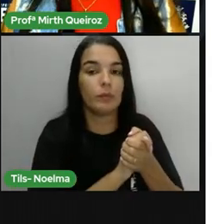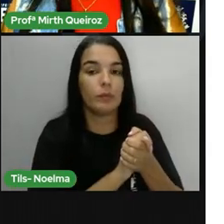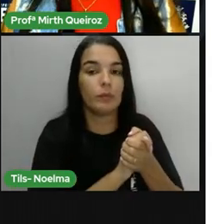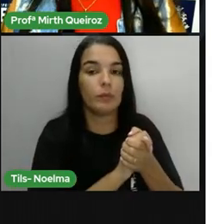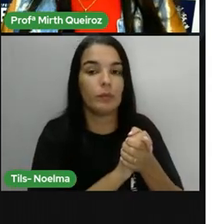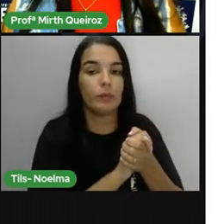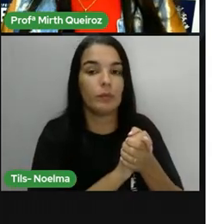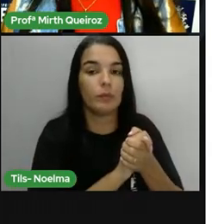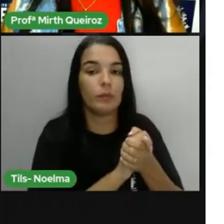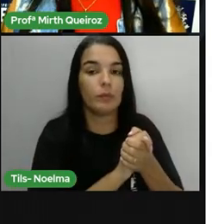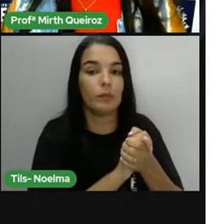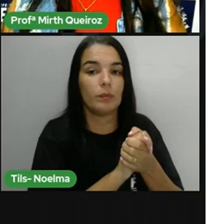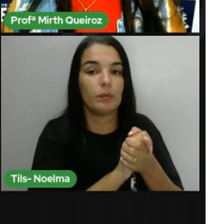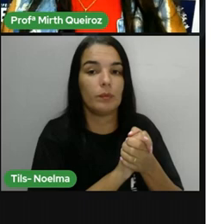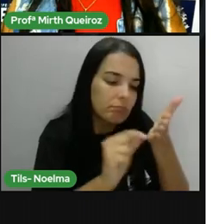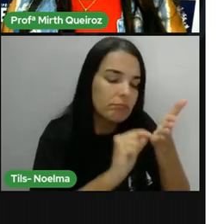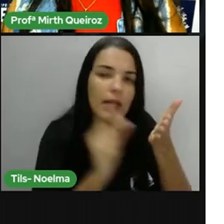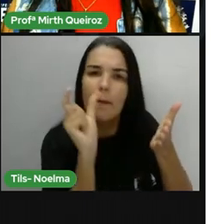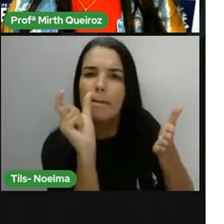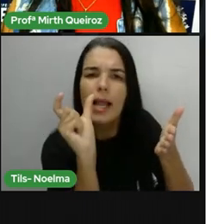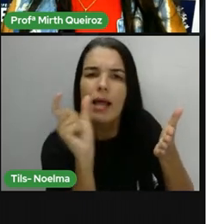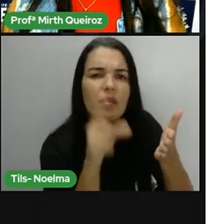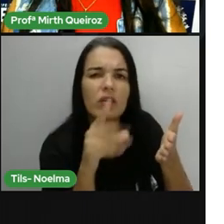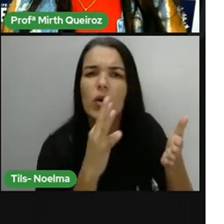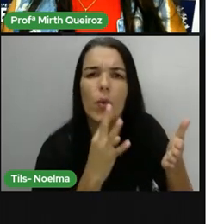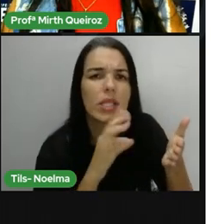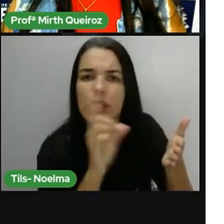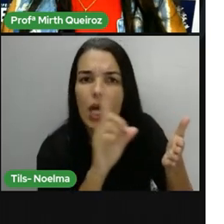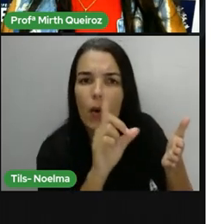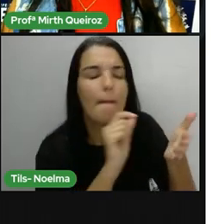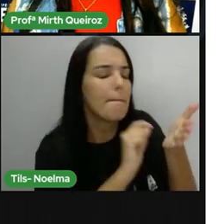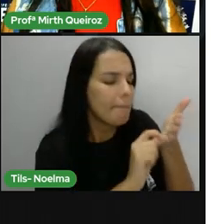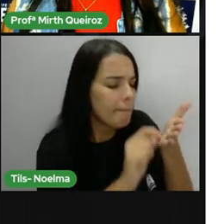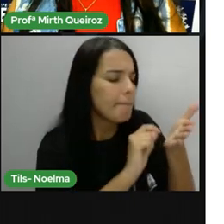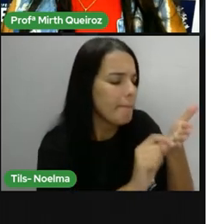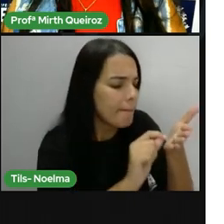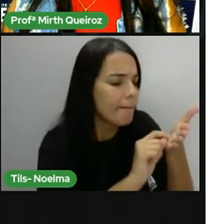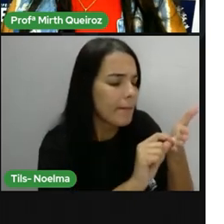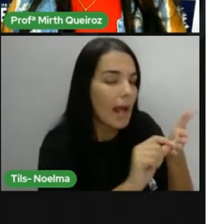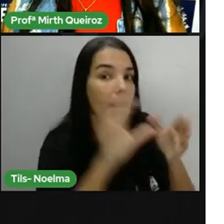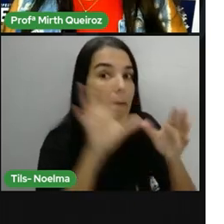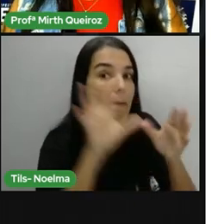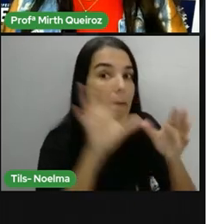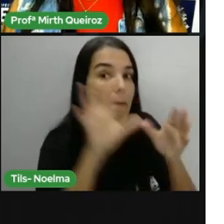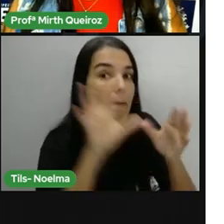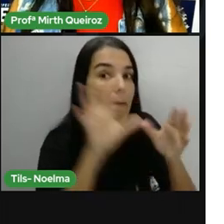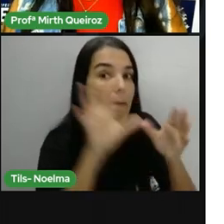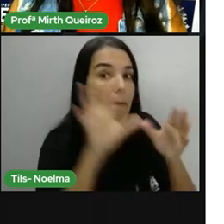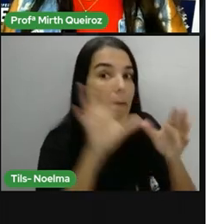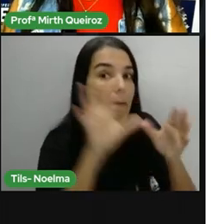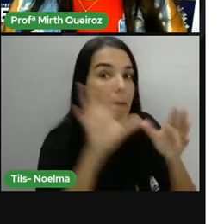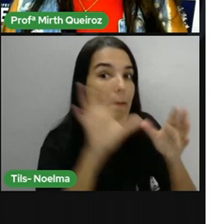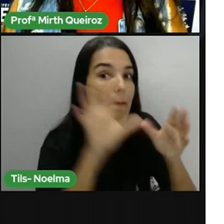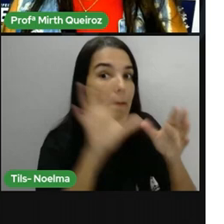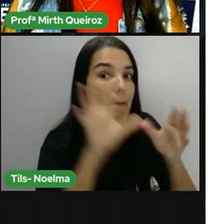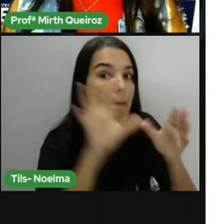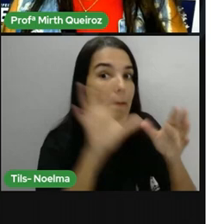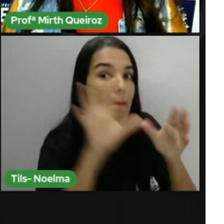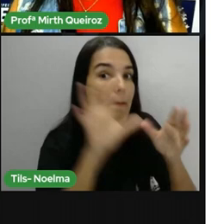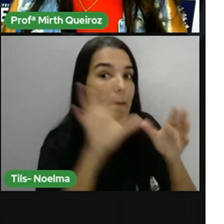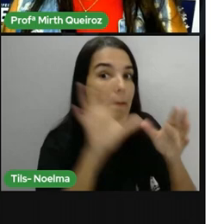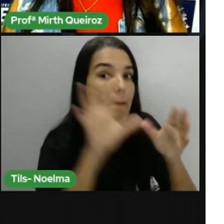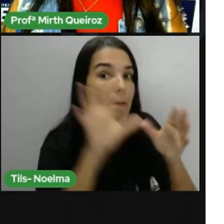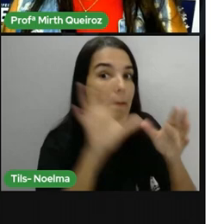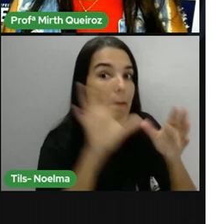Grife todas as palavras que vocês não conhecem. Peguem um dicionário e escrevam o significado